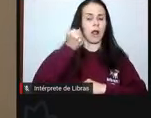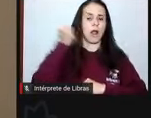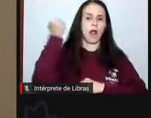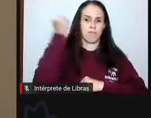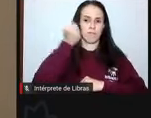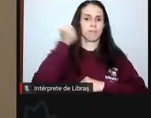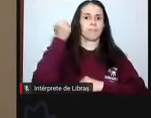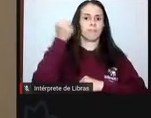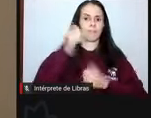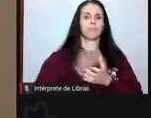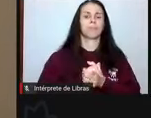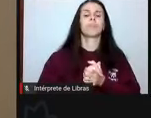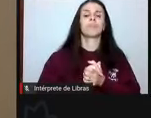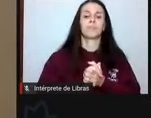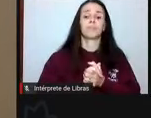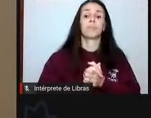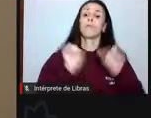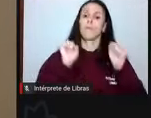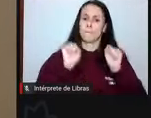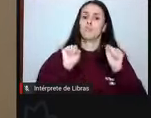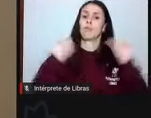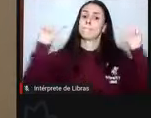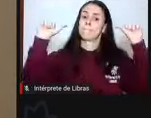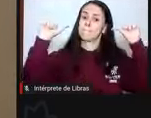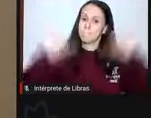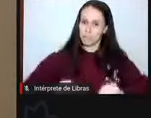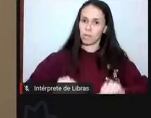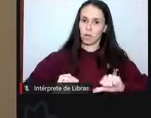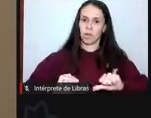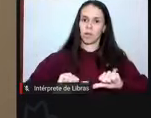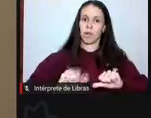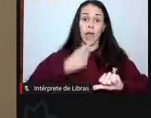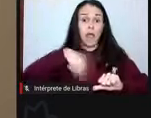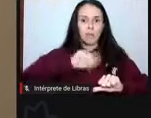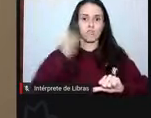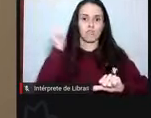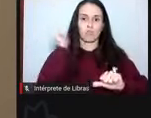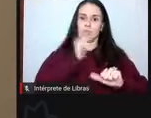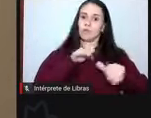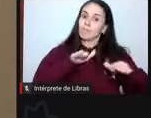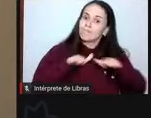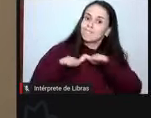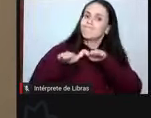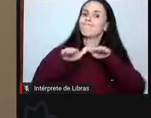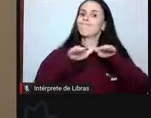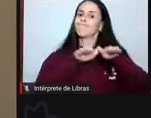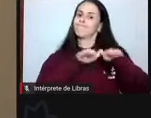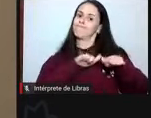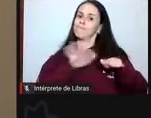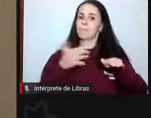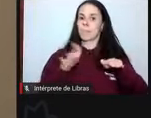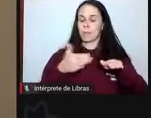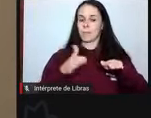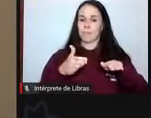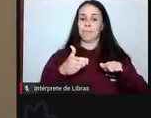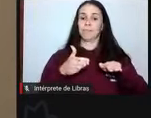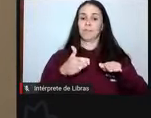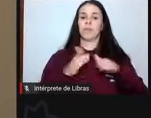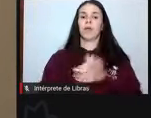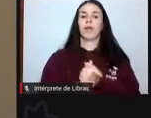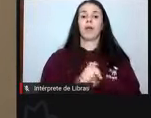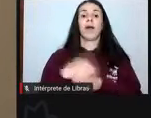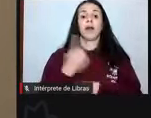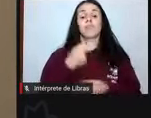poderia ter sido mais grave. Infelizmente, não conseguimos agir de forma